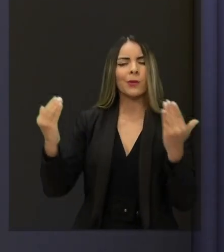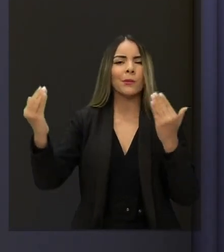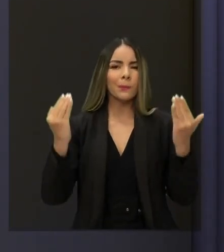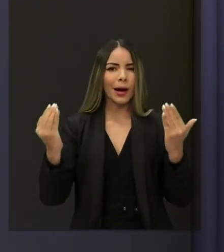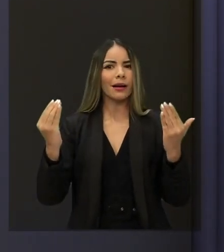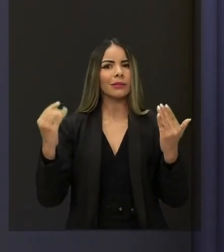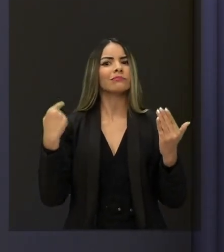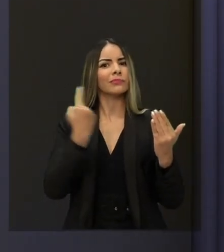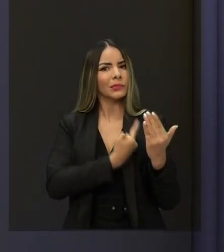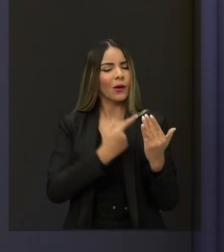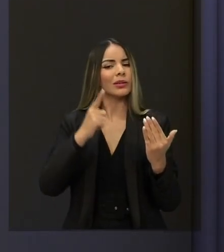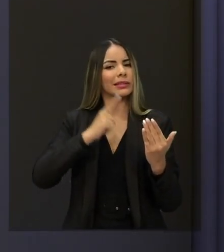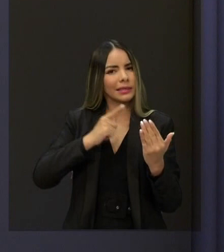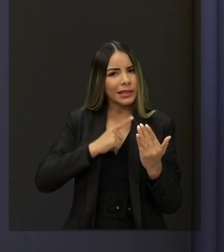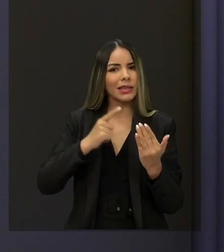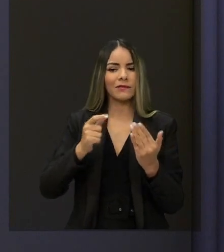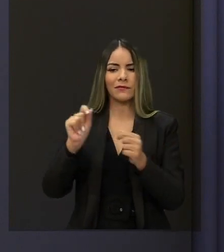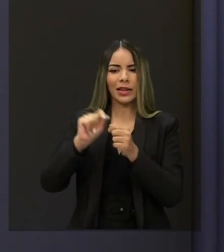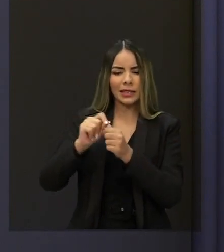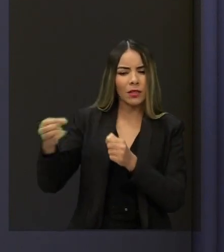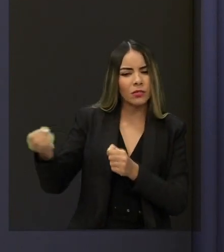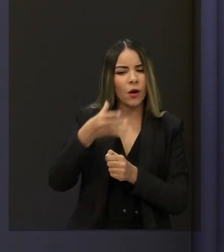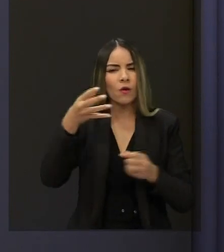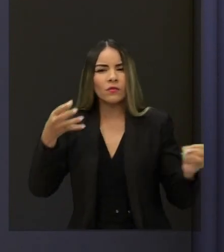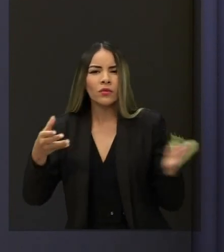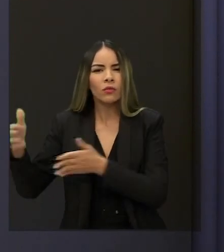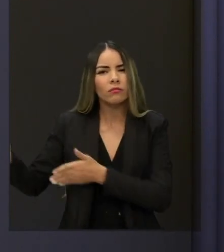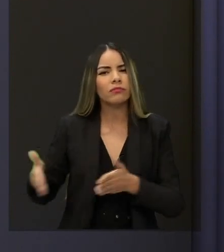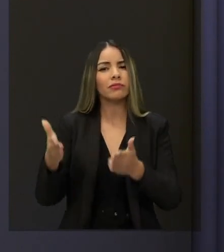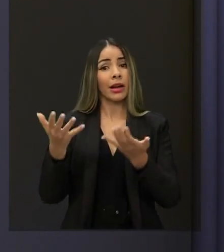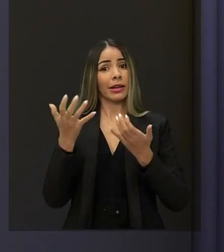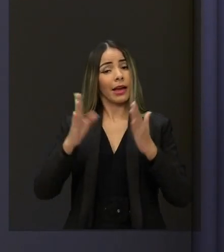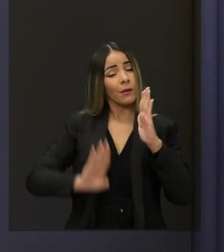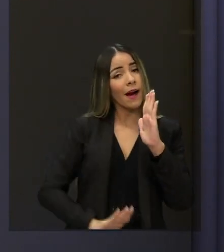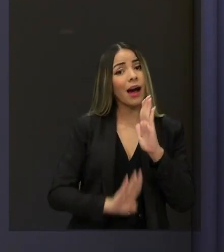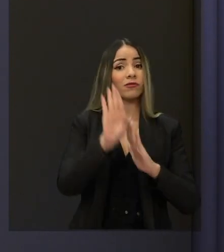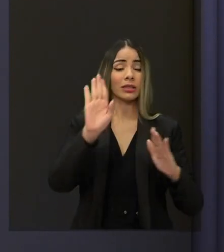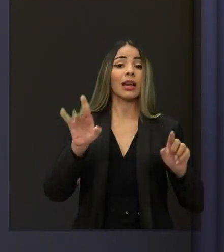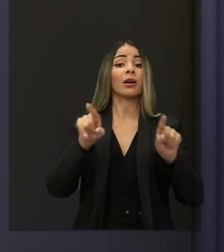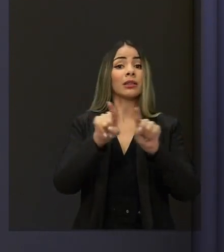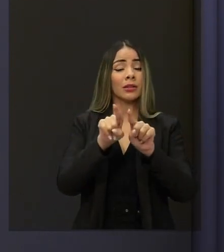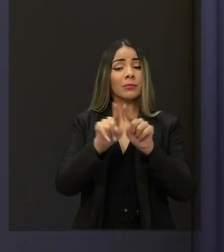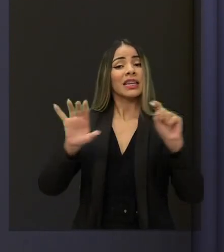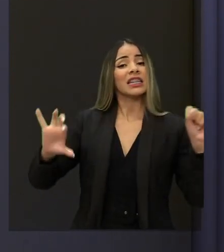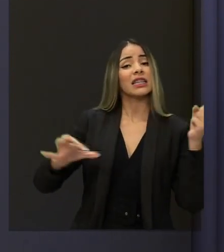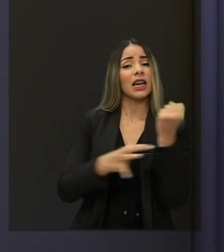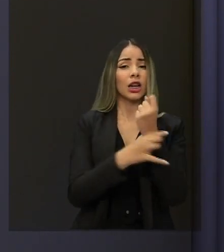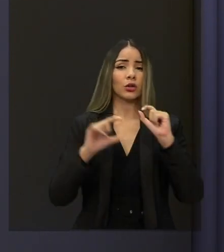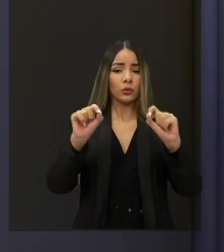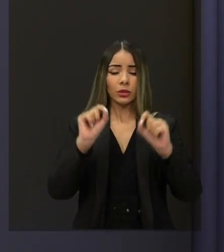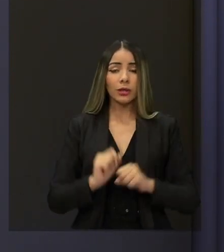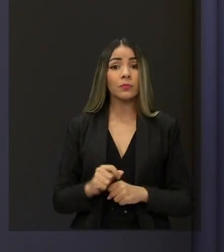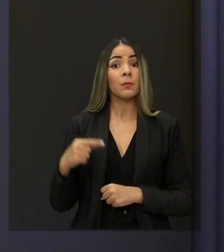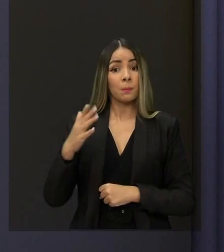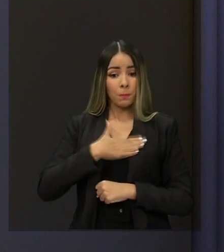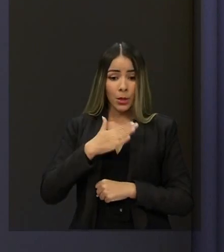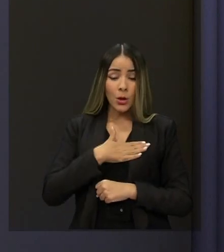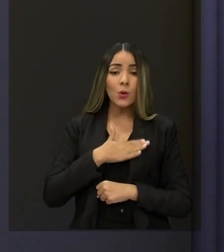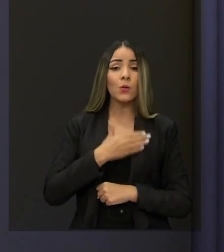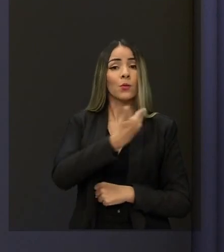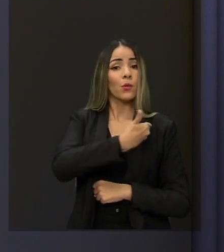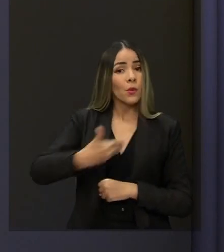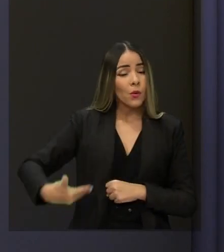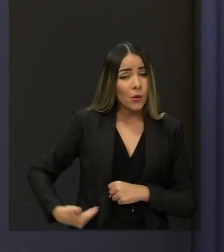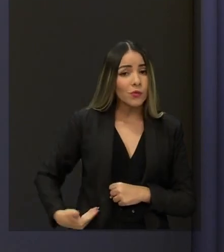o que fazer em estrada. Eu quero, portanto, avançar mais. Mas garantir no meu governo, o Ceará continuará sendo um